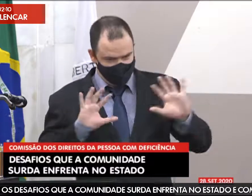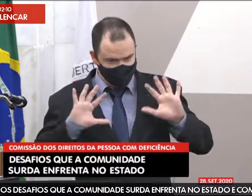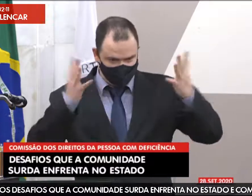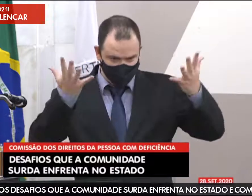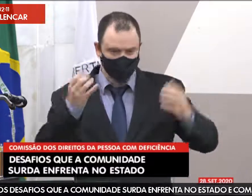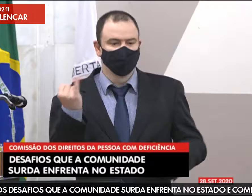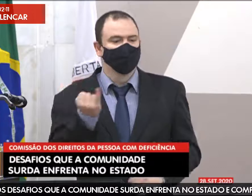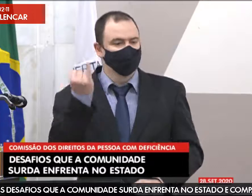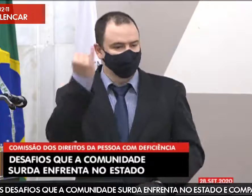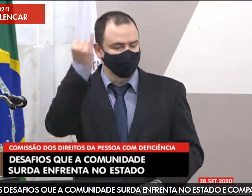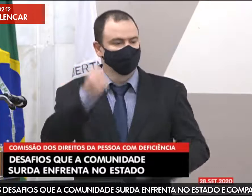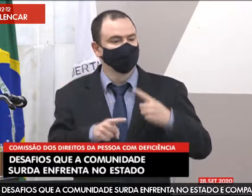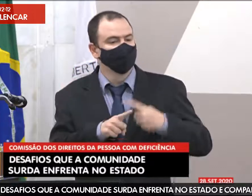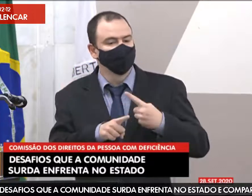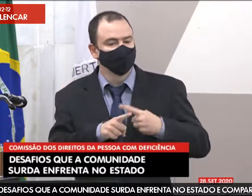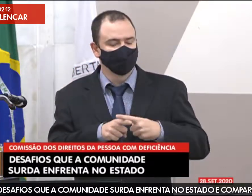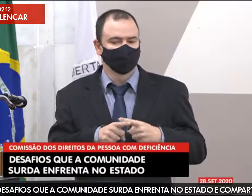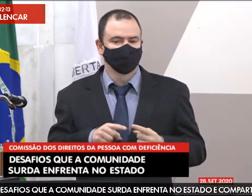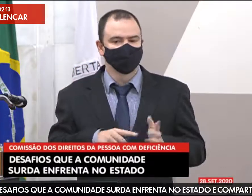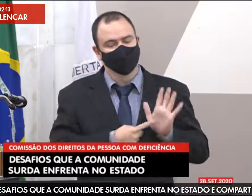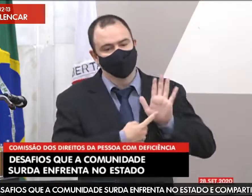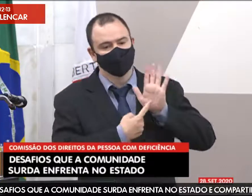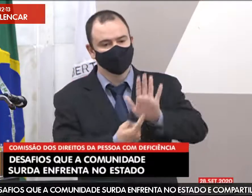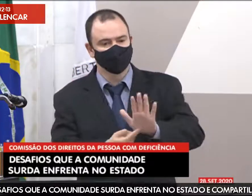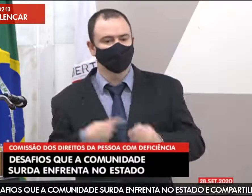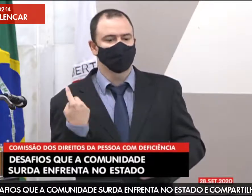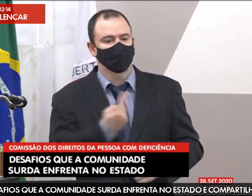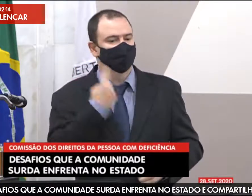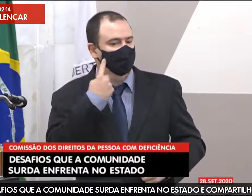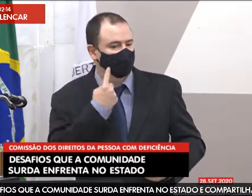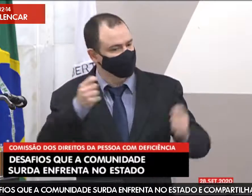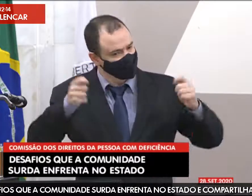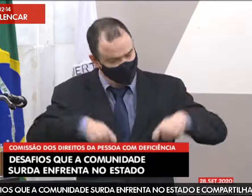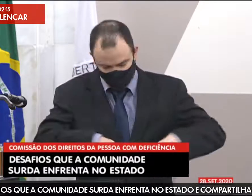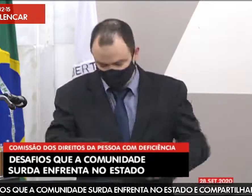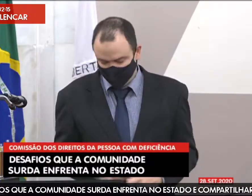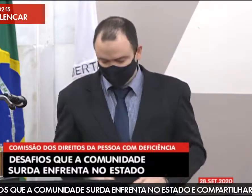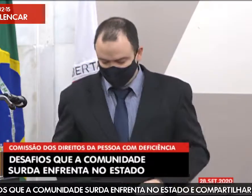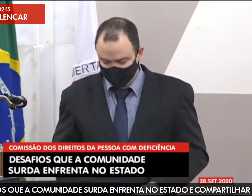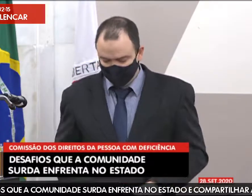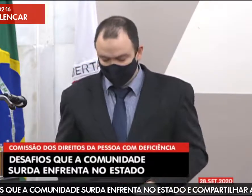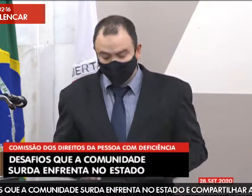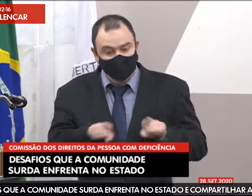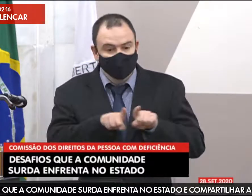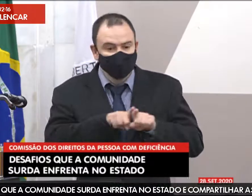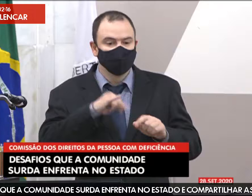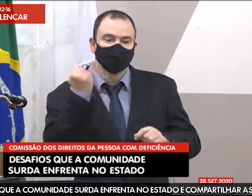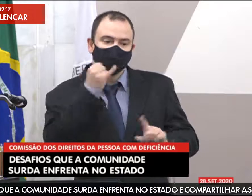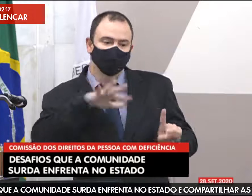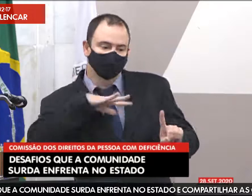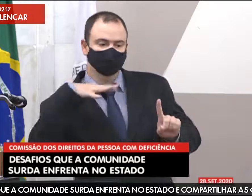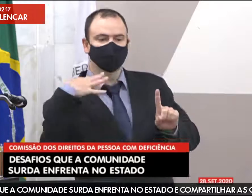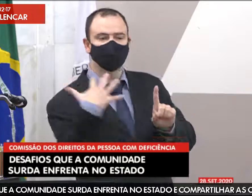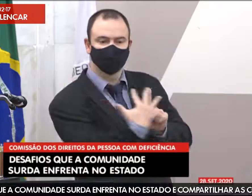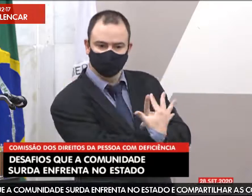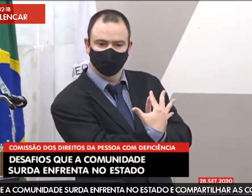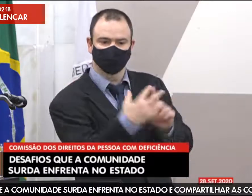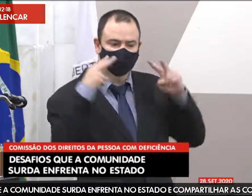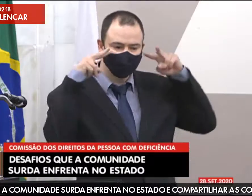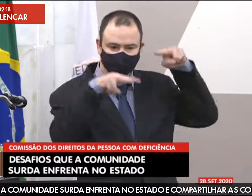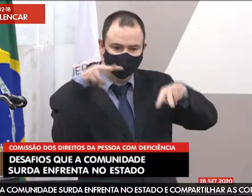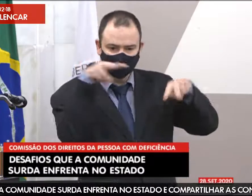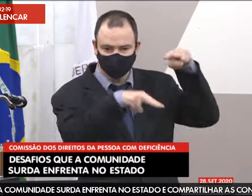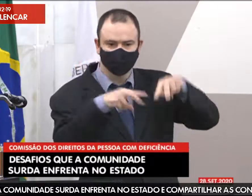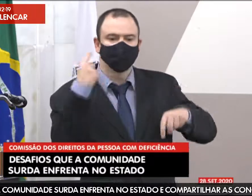Aqui é o lugar de nós festejarmos e é muito importante para nós expressarmos realmente aos surdos a sua capacidade. E também